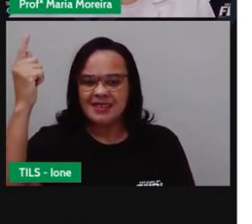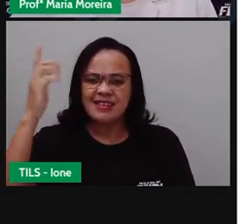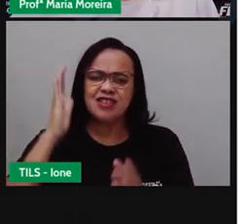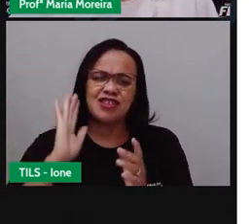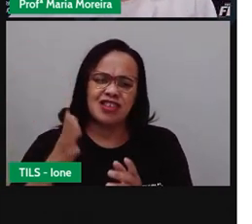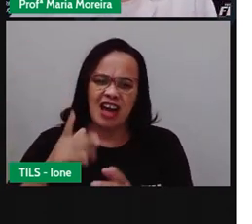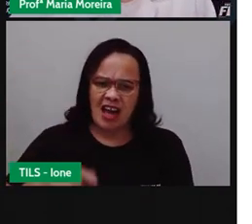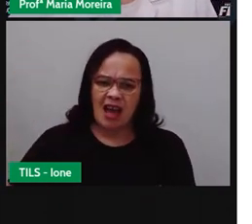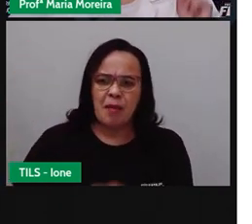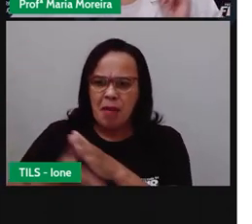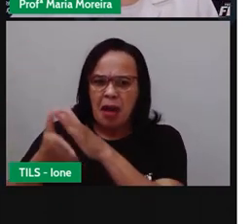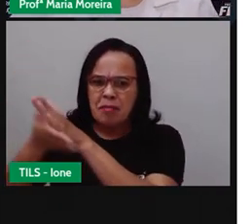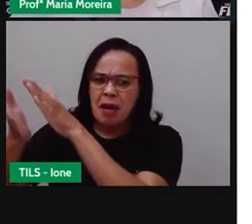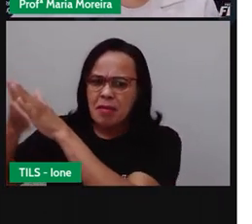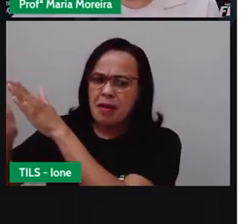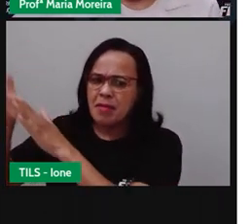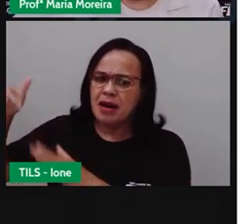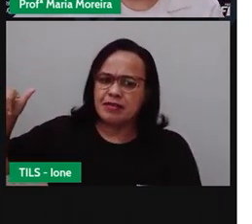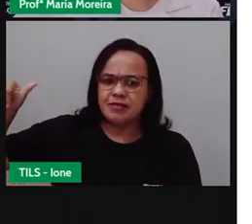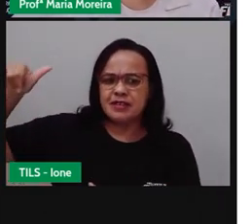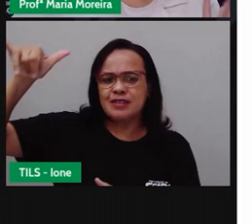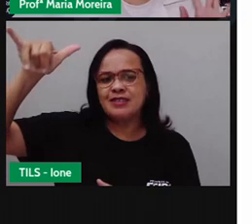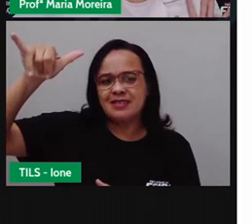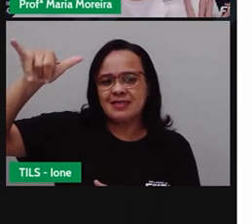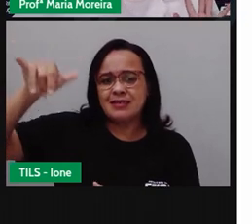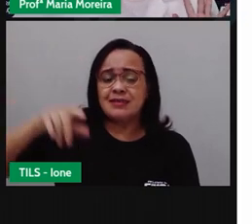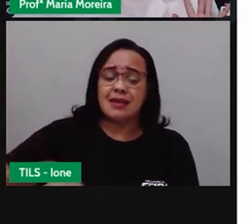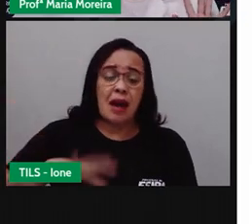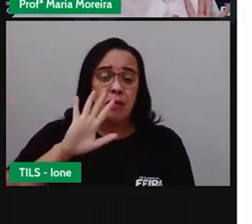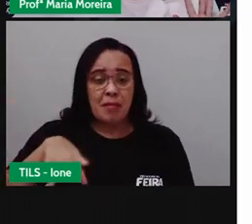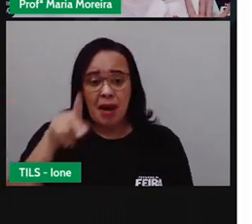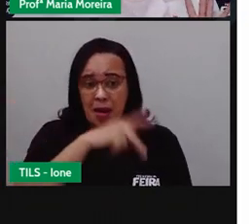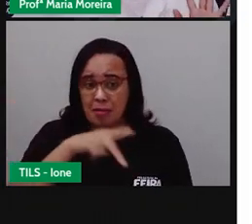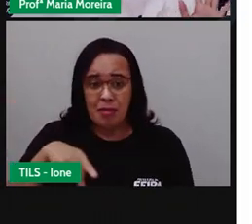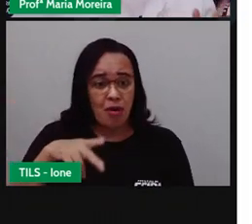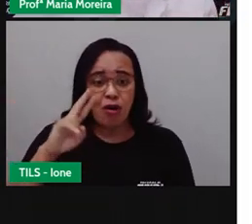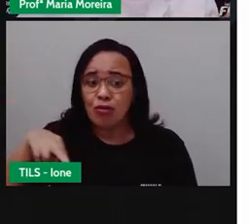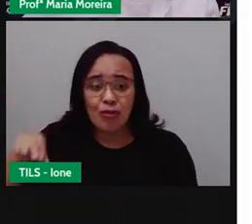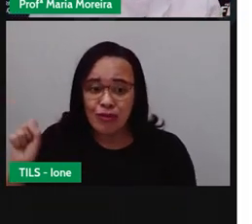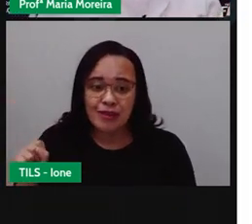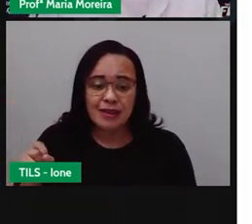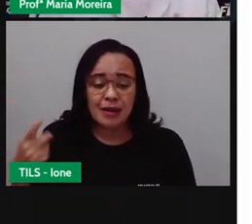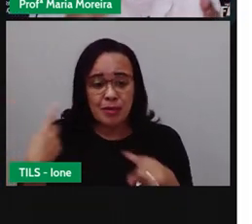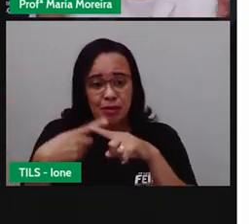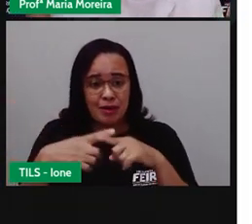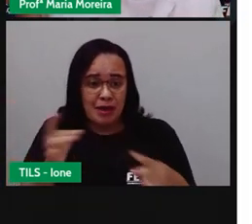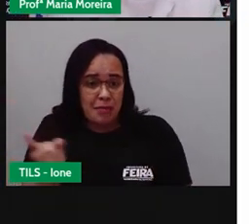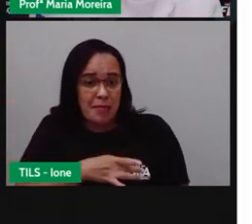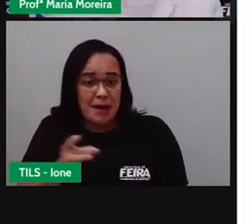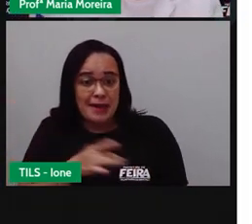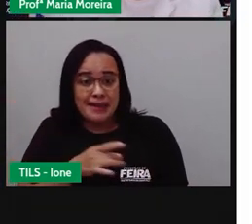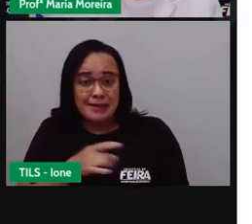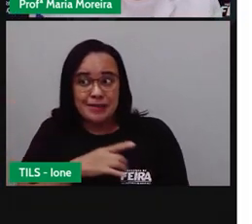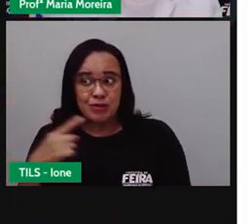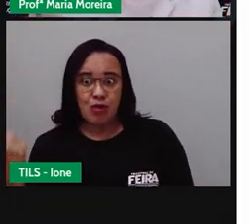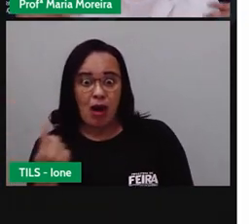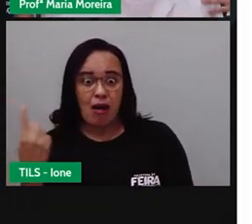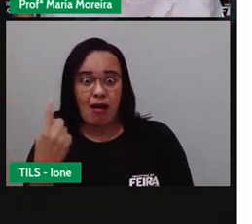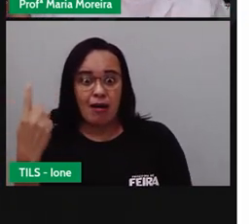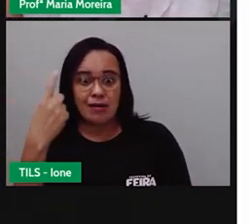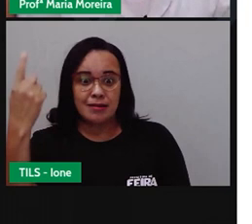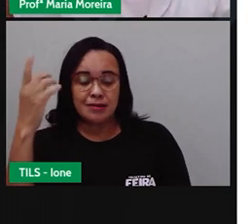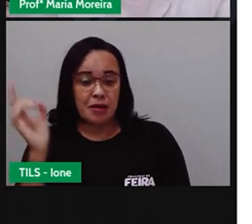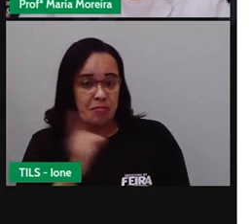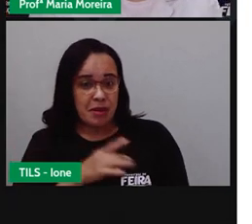passar muito mais tempo no carro, porque eu tenho medo de altura. Pois é, quando se vai de avião, né? O avião